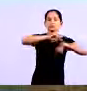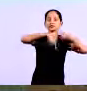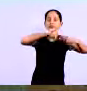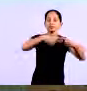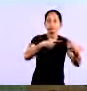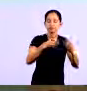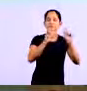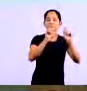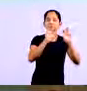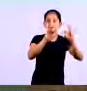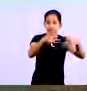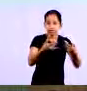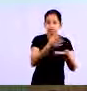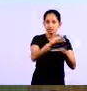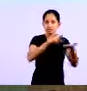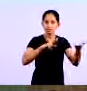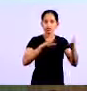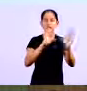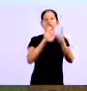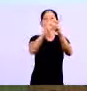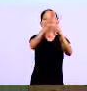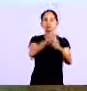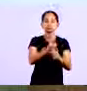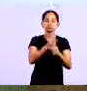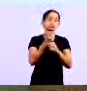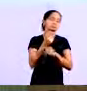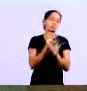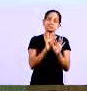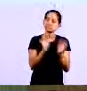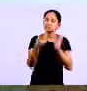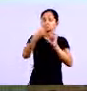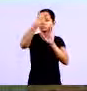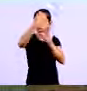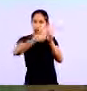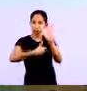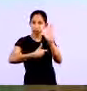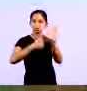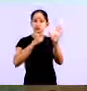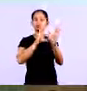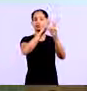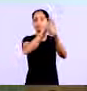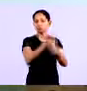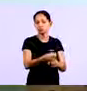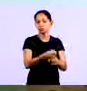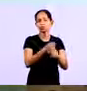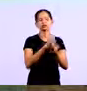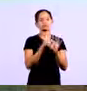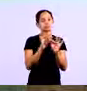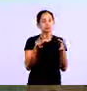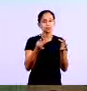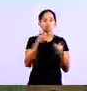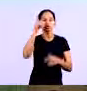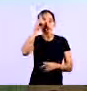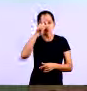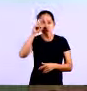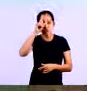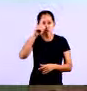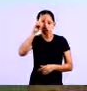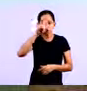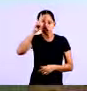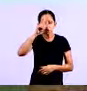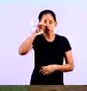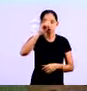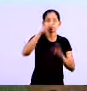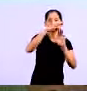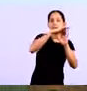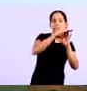essas informações fazendo um autossoma na coluna onde tem os valores a pagar, verificando ou organizando eles por data, tudo isso é possível de